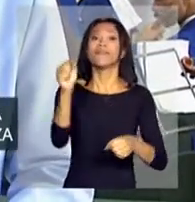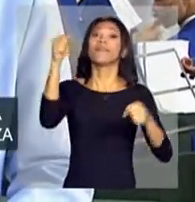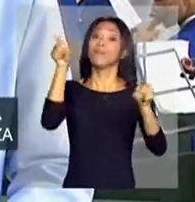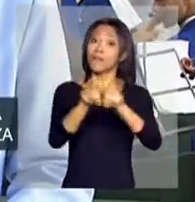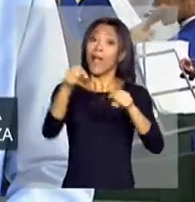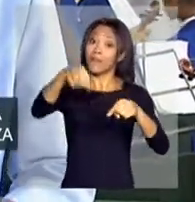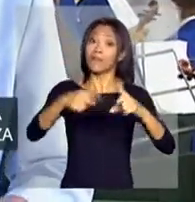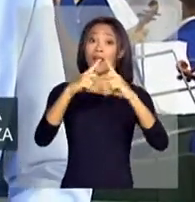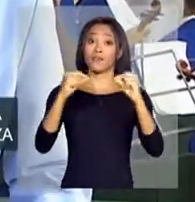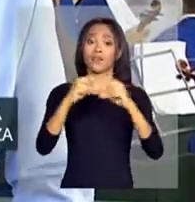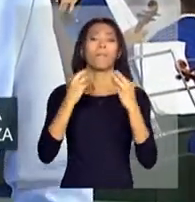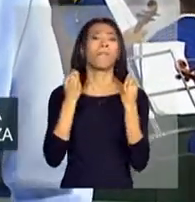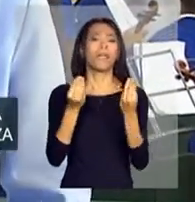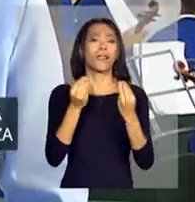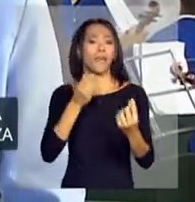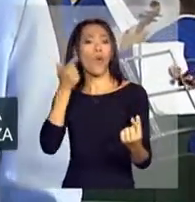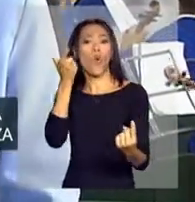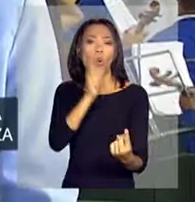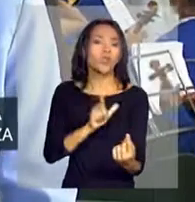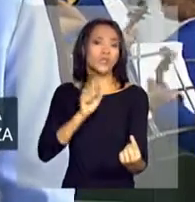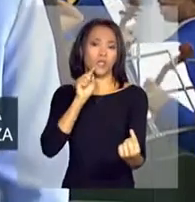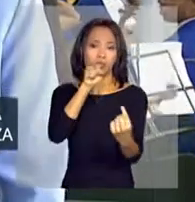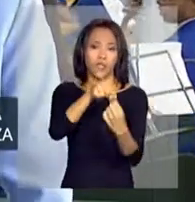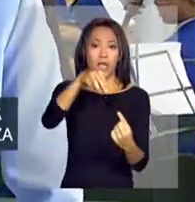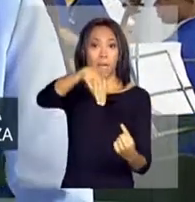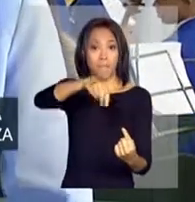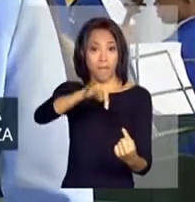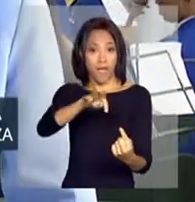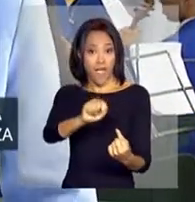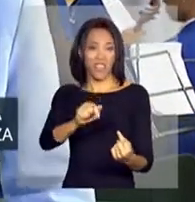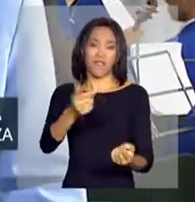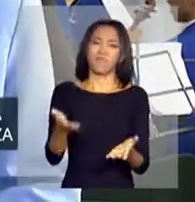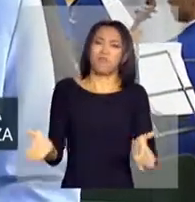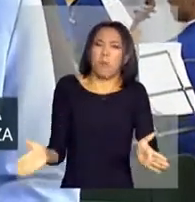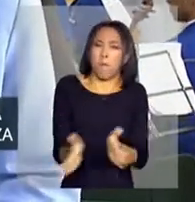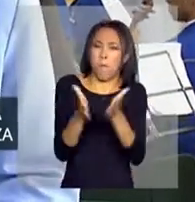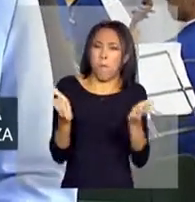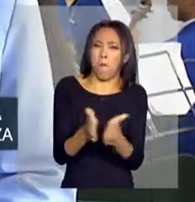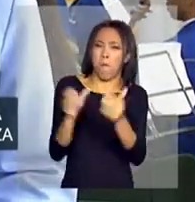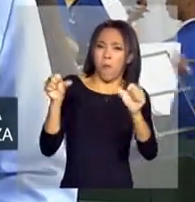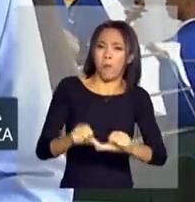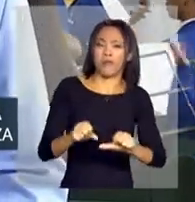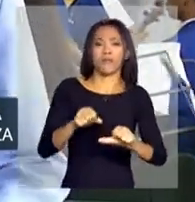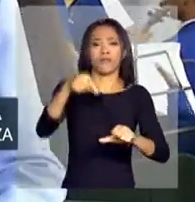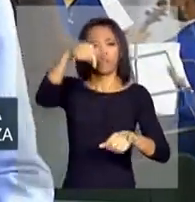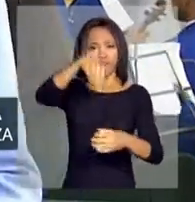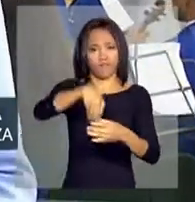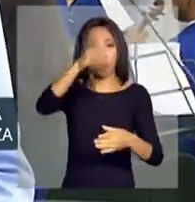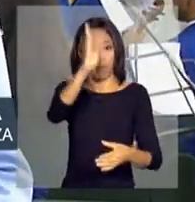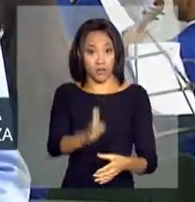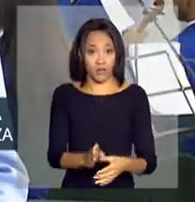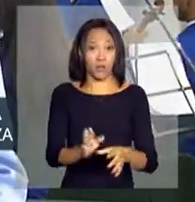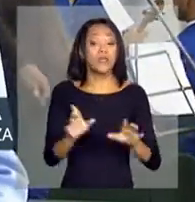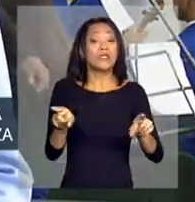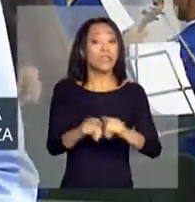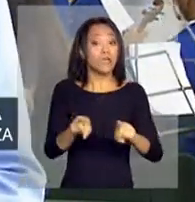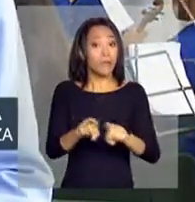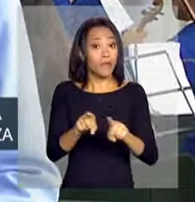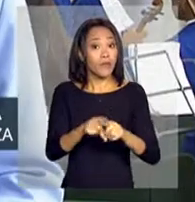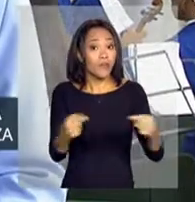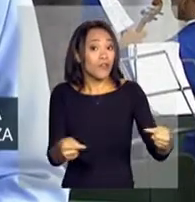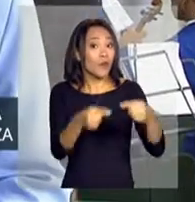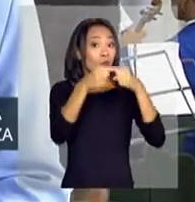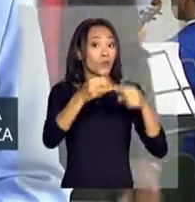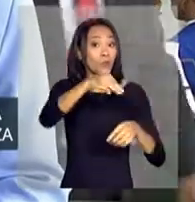Federal para cumprir a meta de superação da extrema pobreza no país. De acordo com o Ministério do